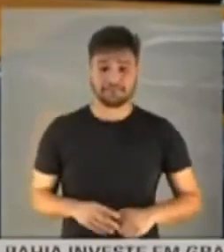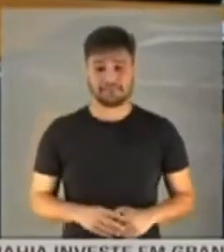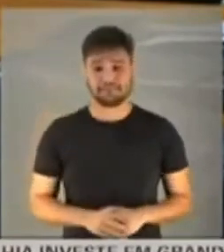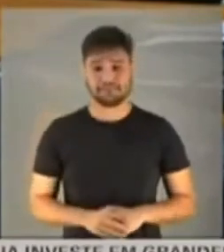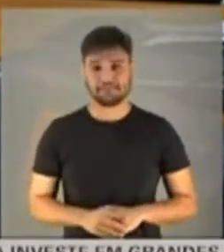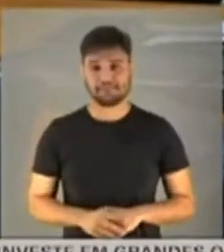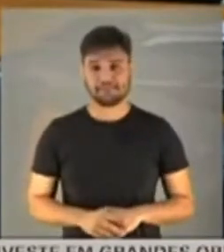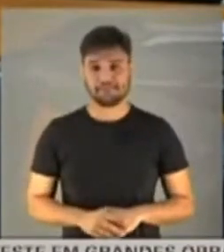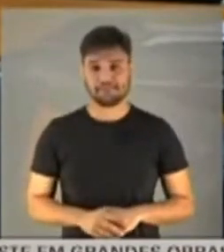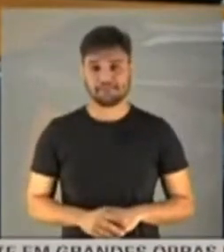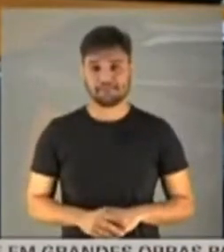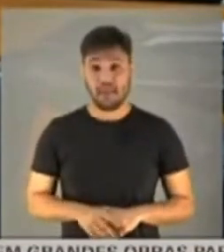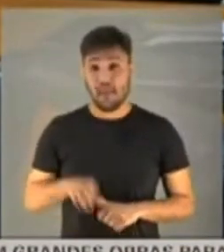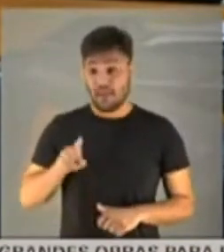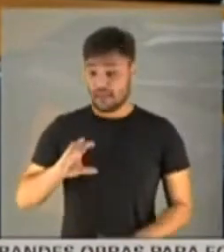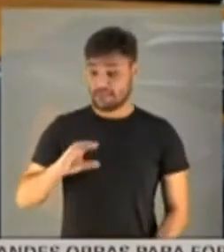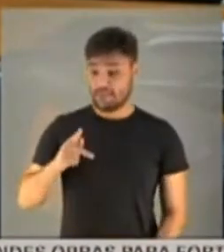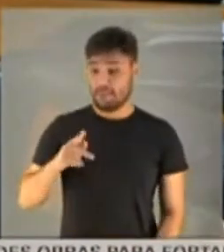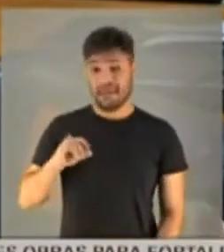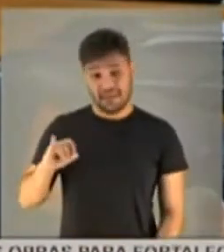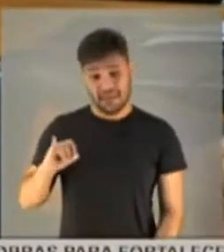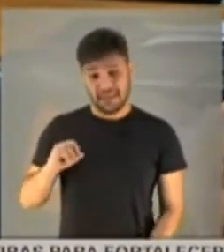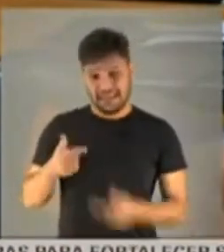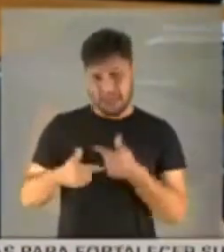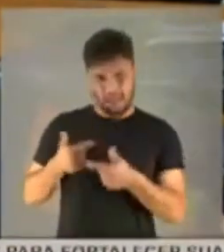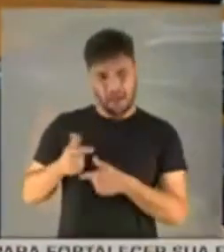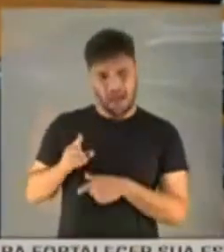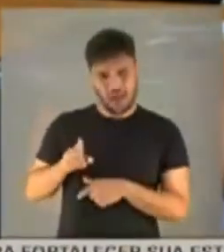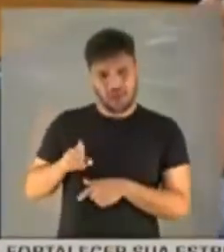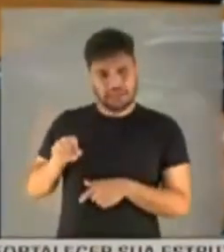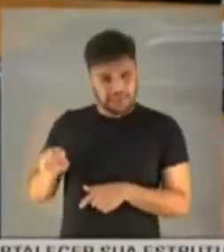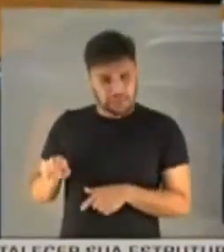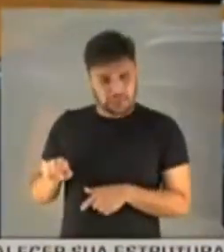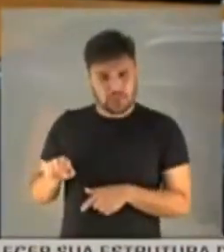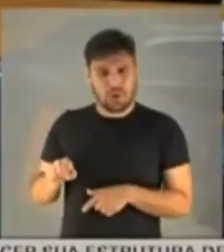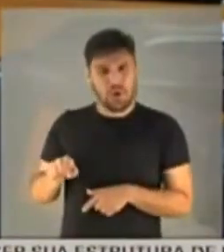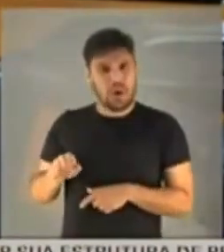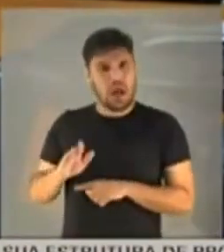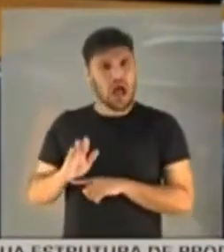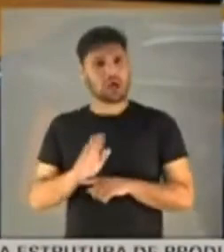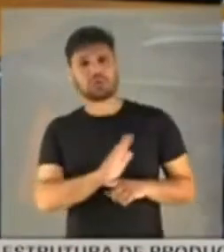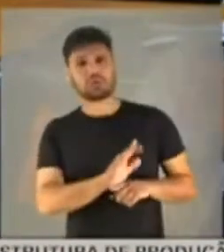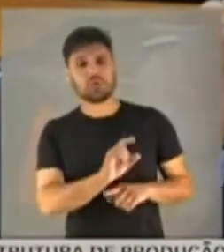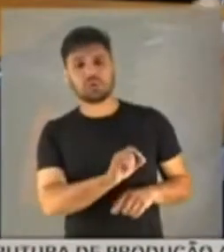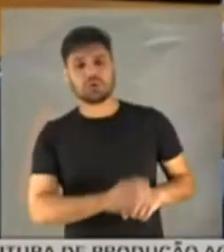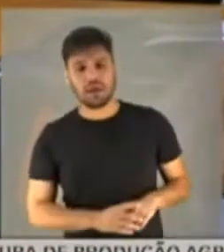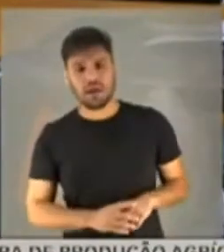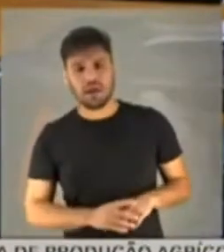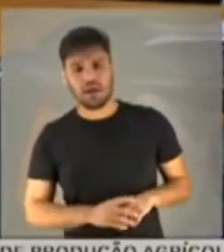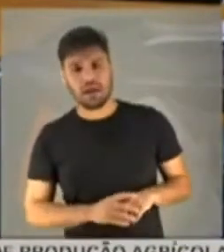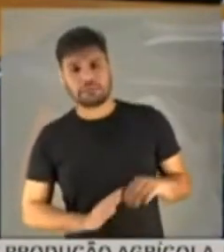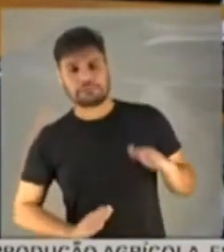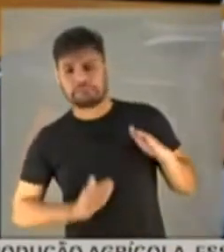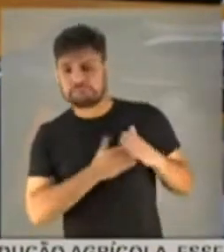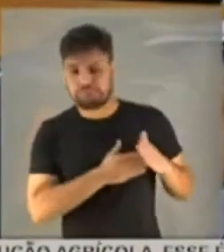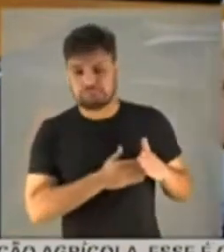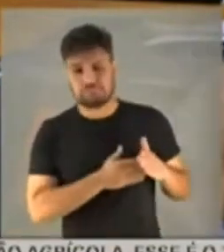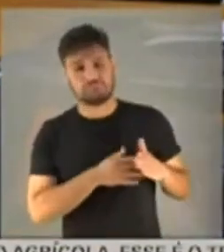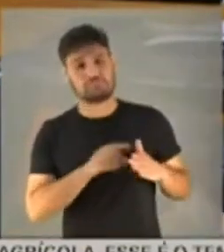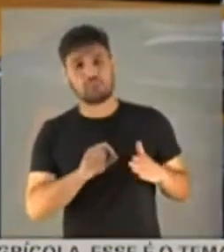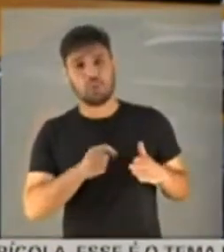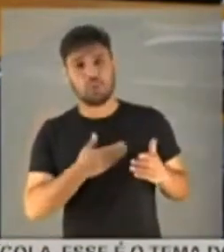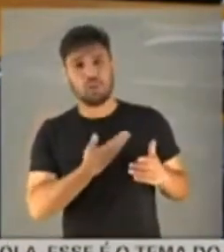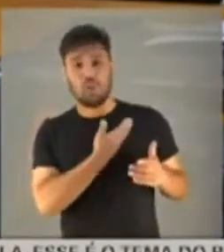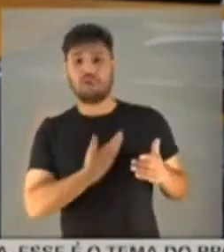A maneira como esta CPI está agindo, senhor presidente, contribui para o travamento da